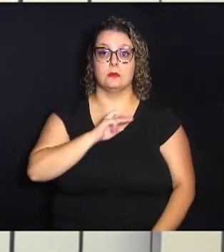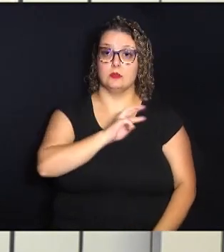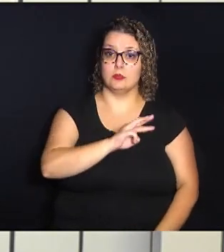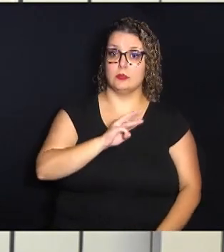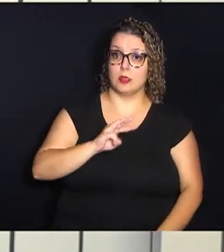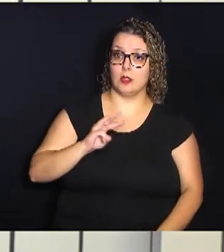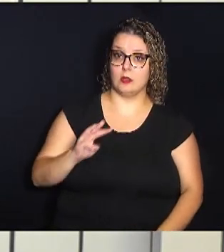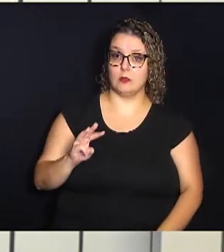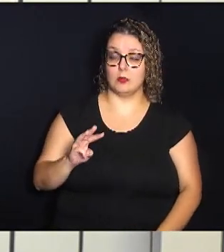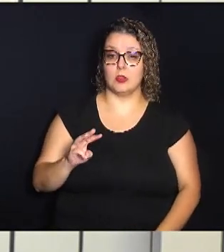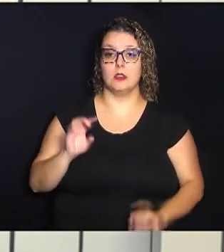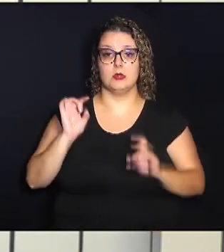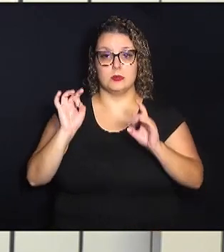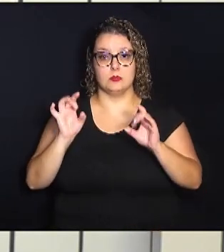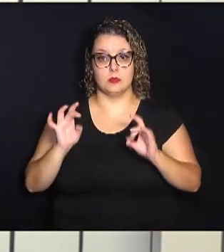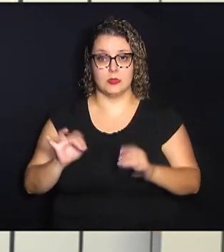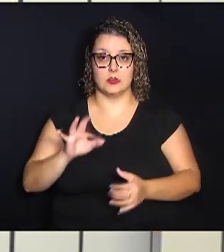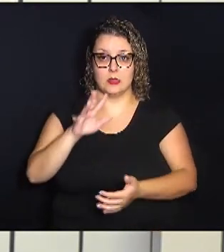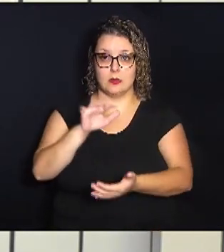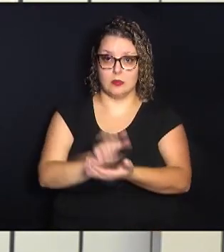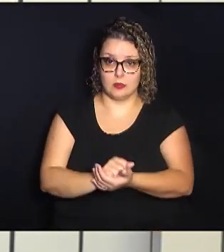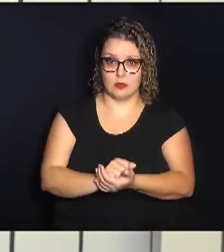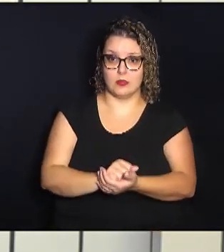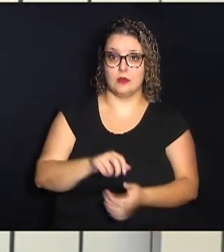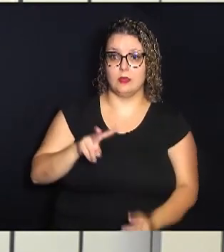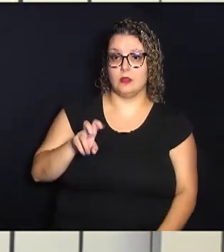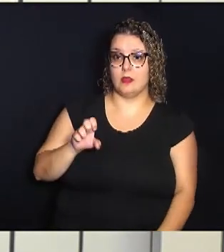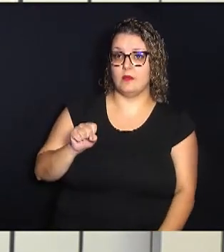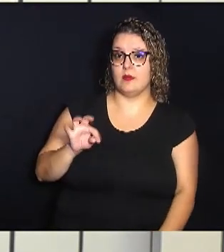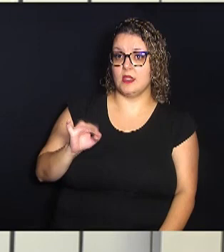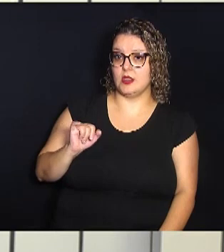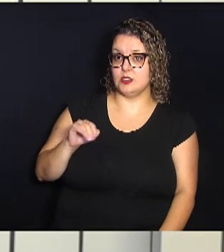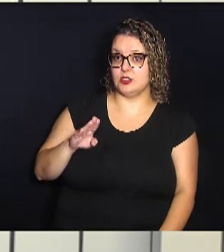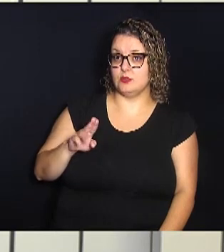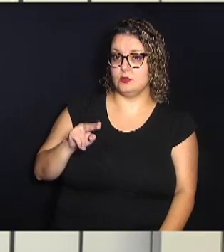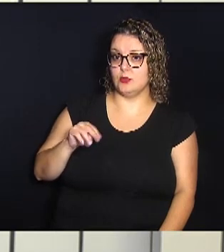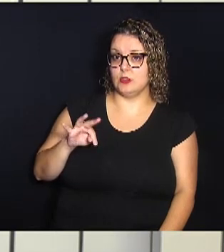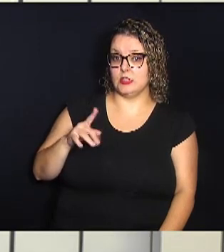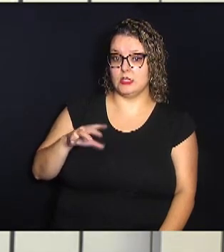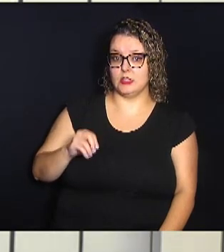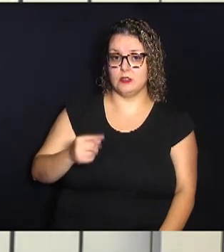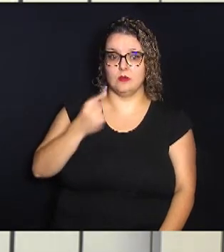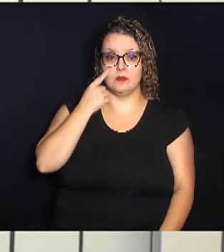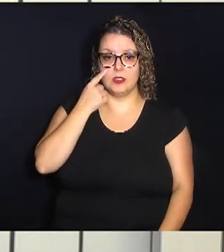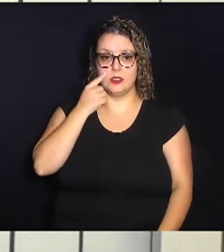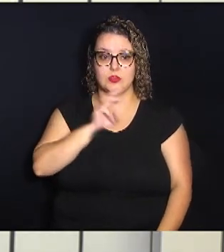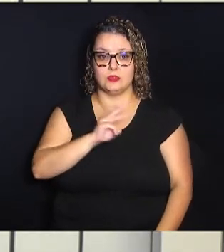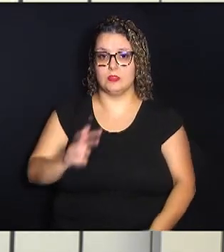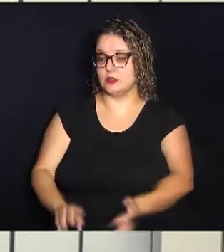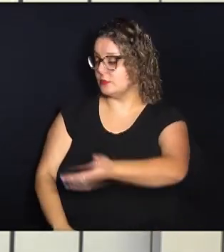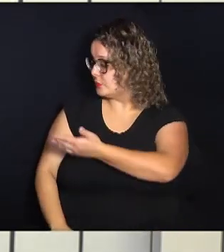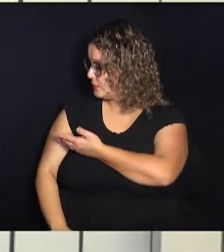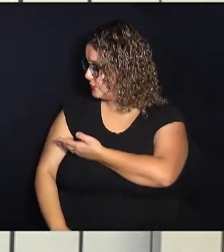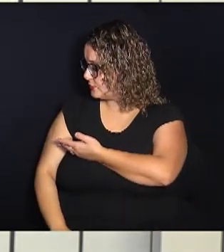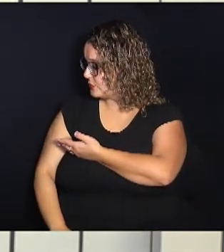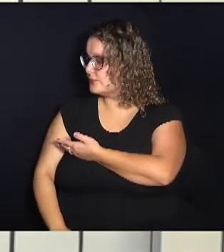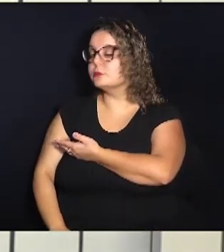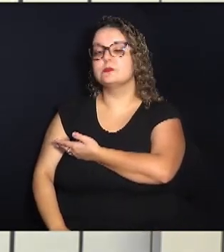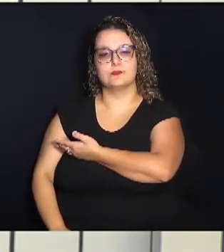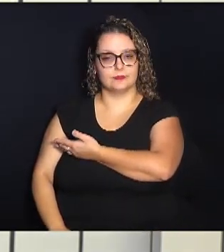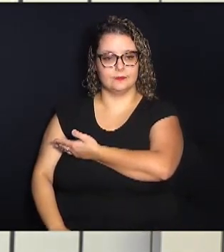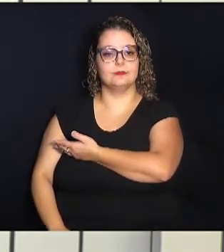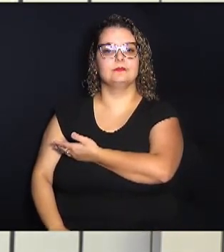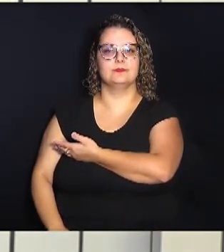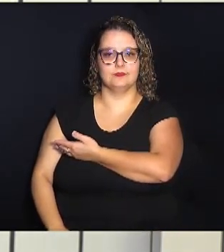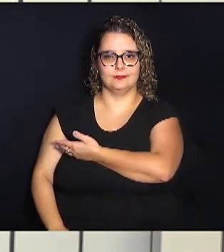em www.vestibulinhoetec.com.br. O site está aqui embaixo da